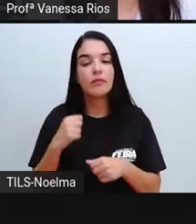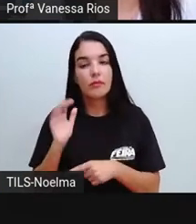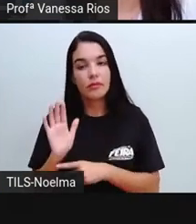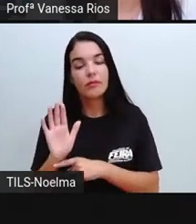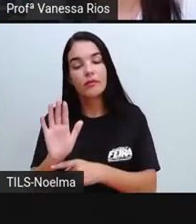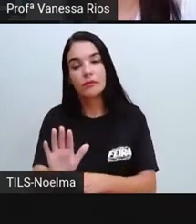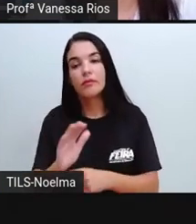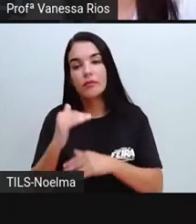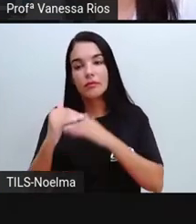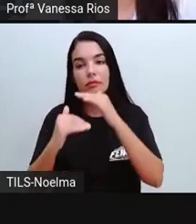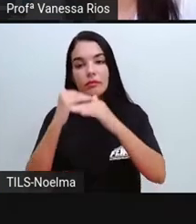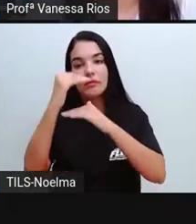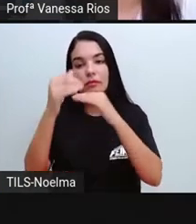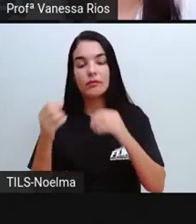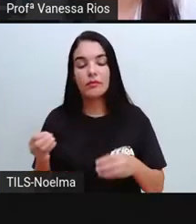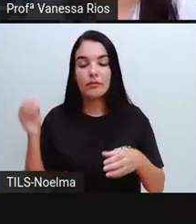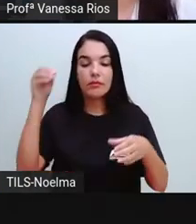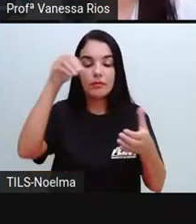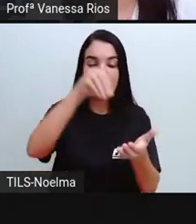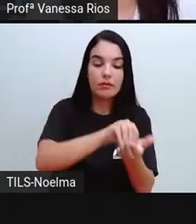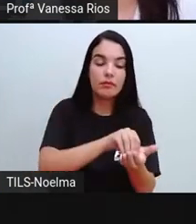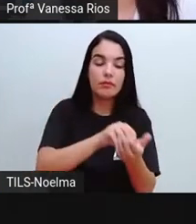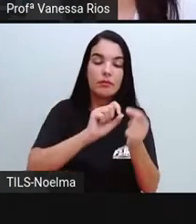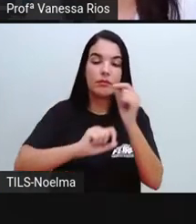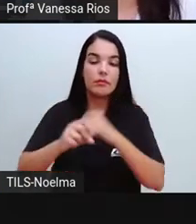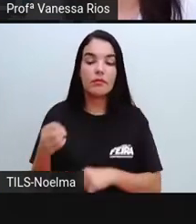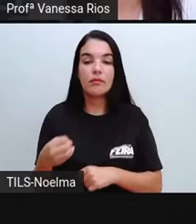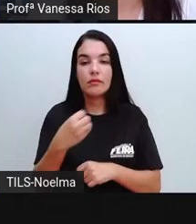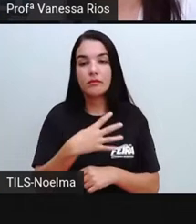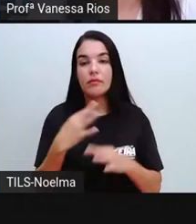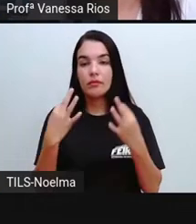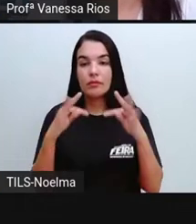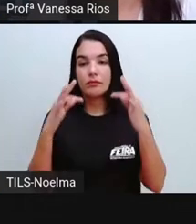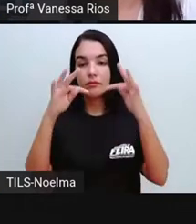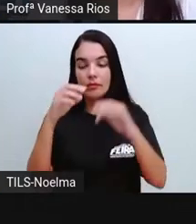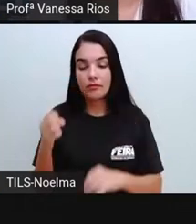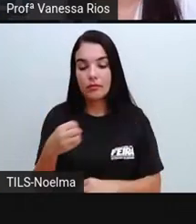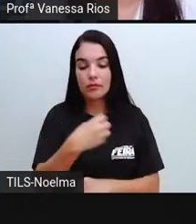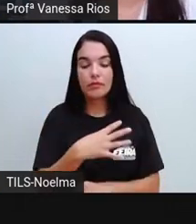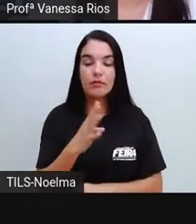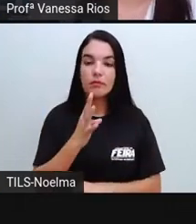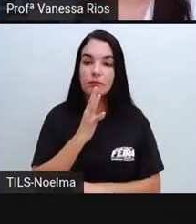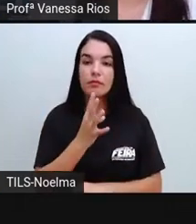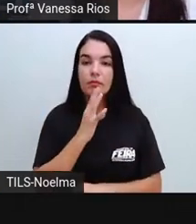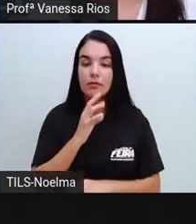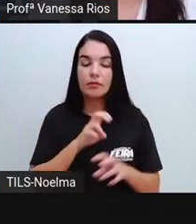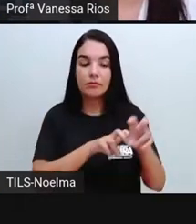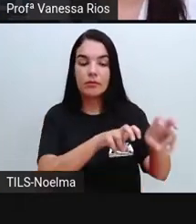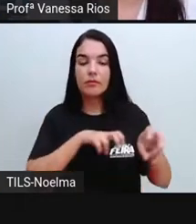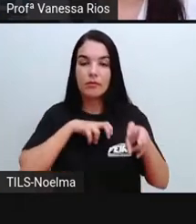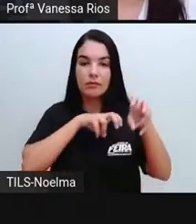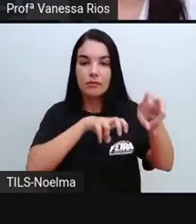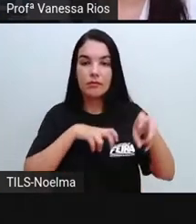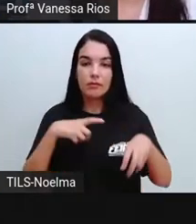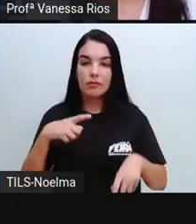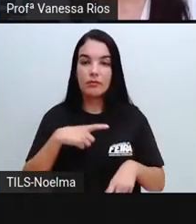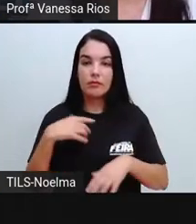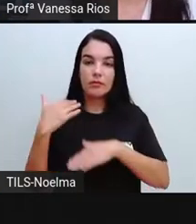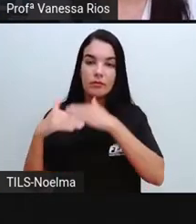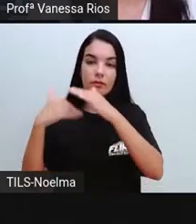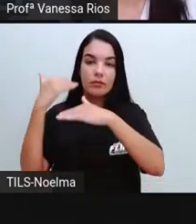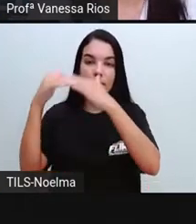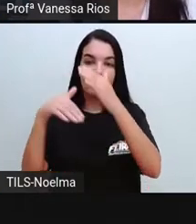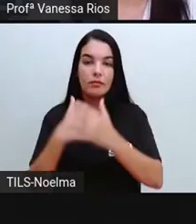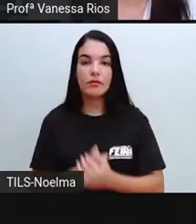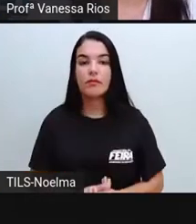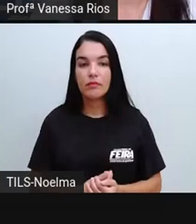implementação de novas técnicas, de novos conhecimentos que permitiram que a agricultura no Brasil se desenvolvesse. O